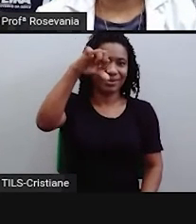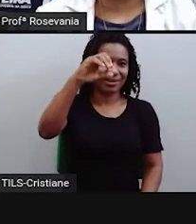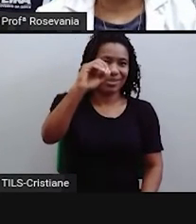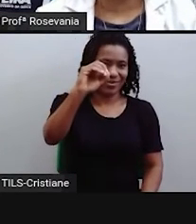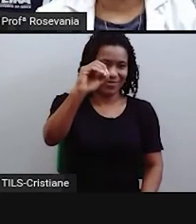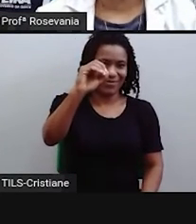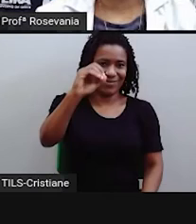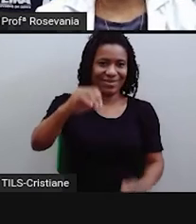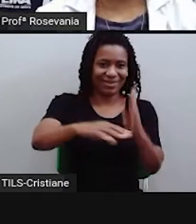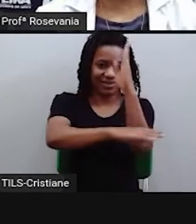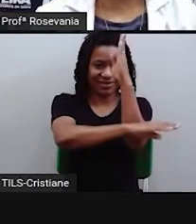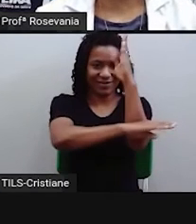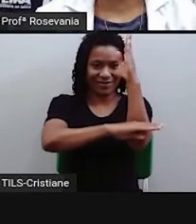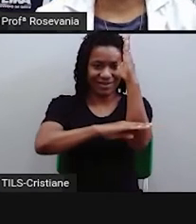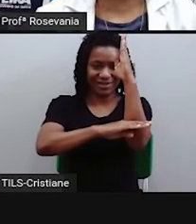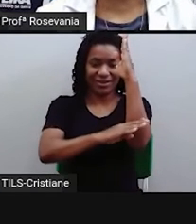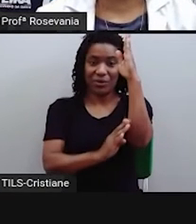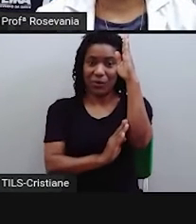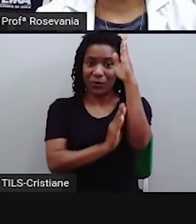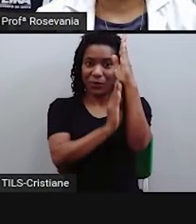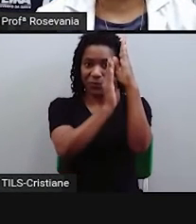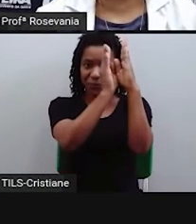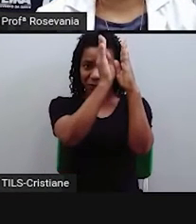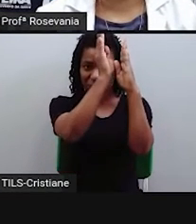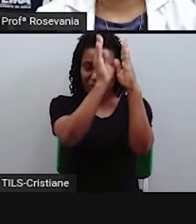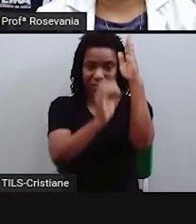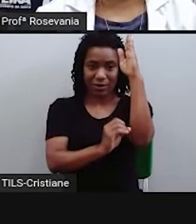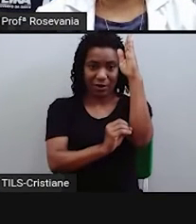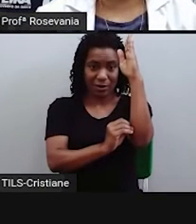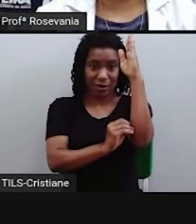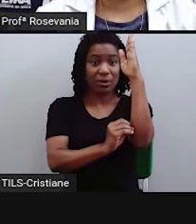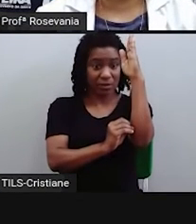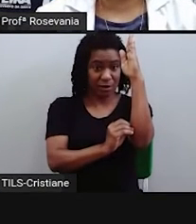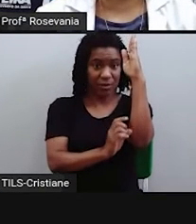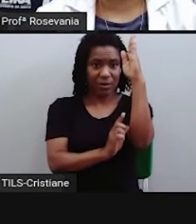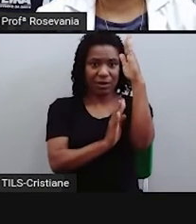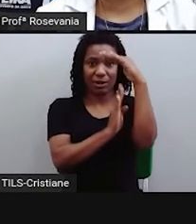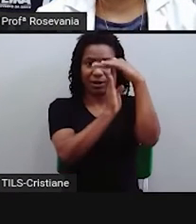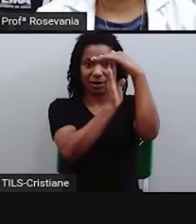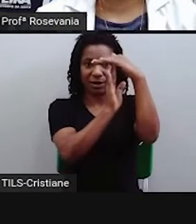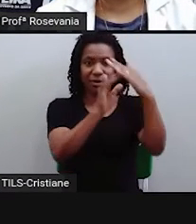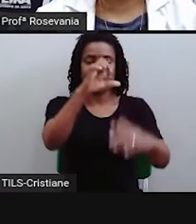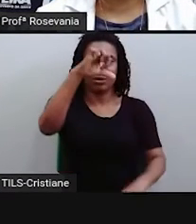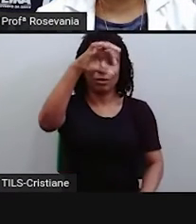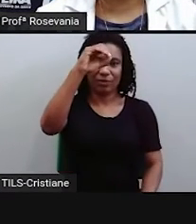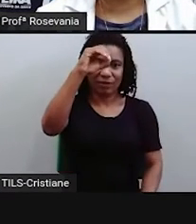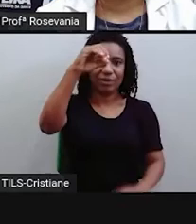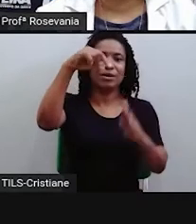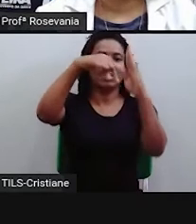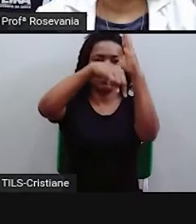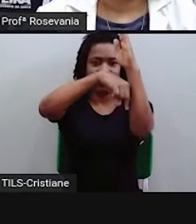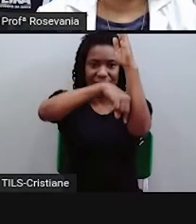noventa norte. A mesma coisa aqui, zero, né? Um, dois, três, quatro, cinco, sete,